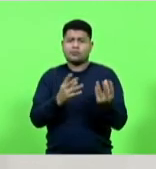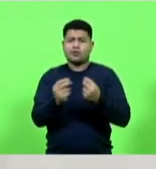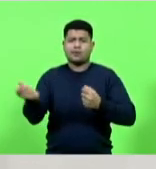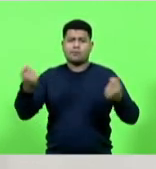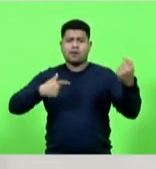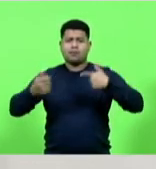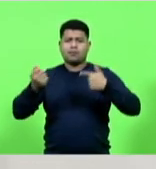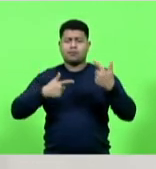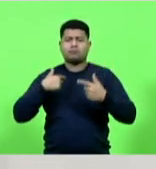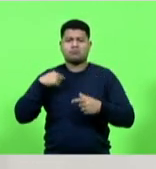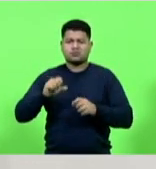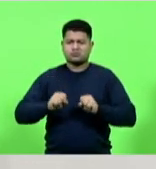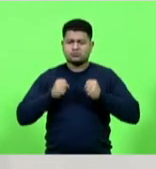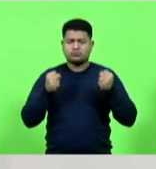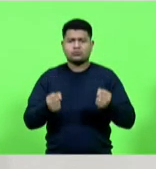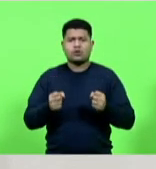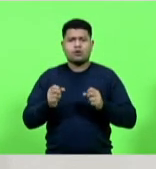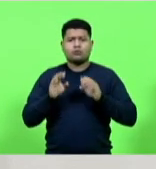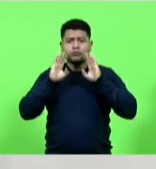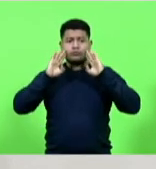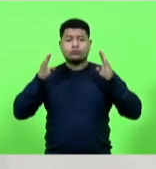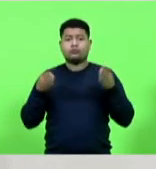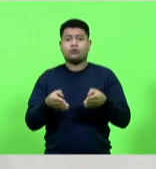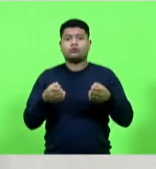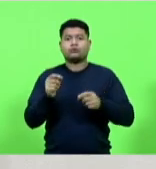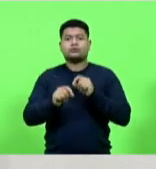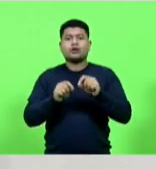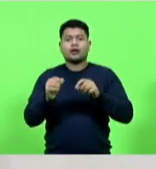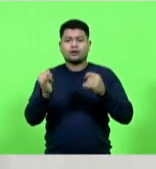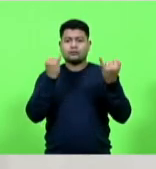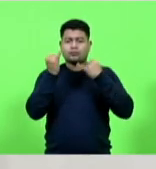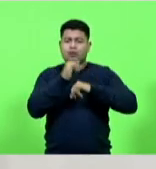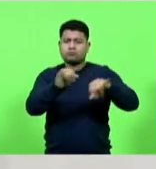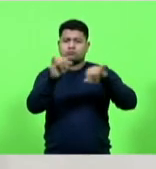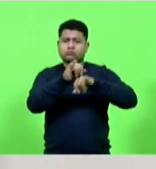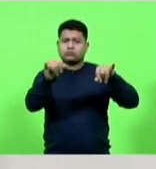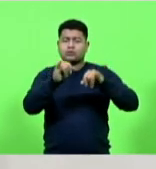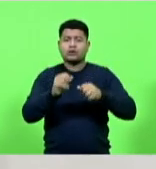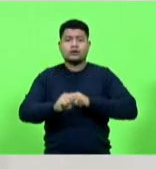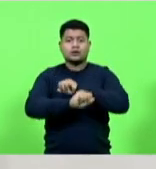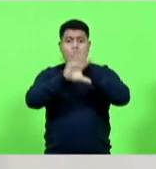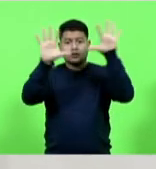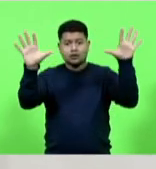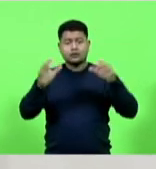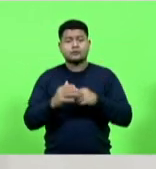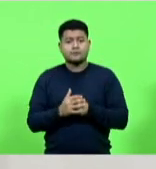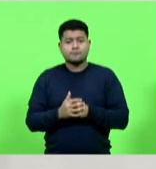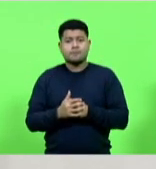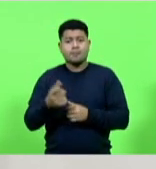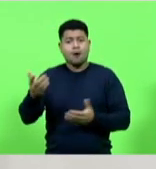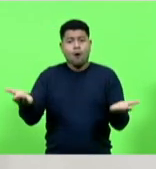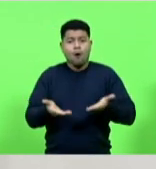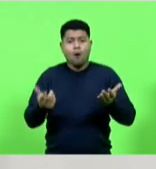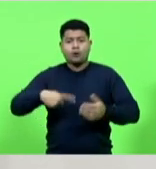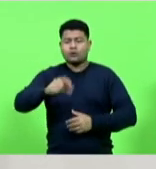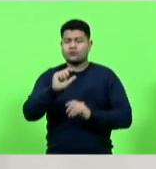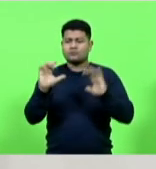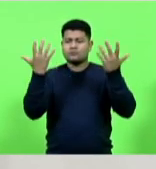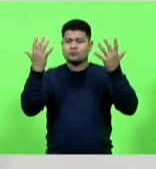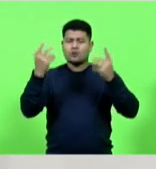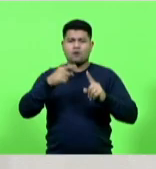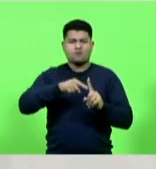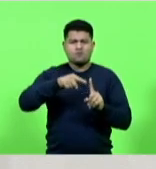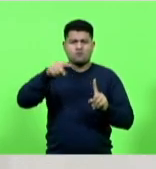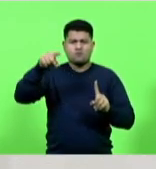propósito de informar e esclarecer hoje comemoramos os recordes históricos de audiência